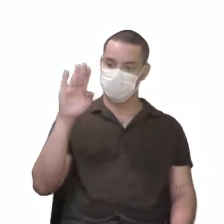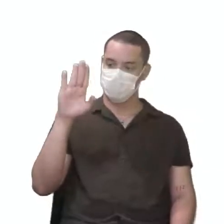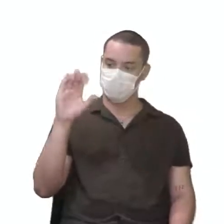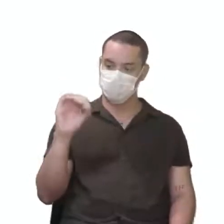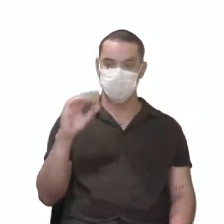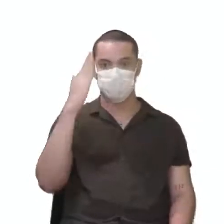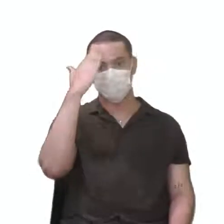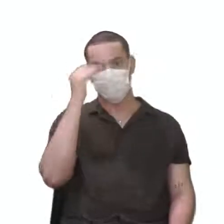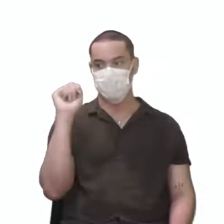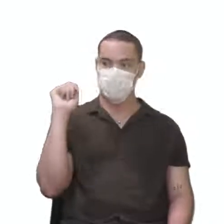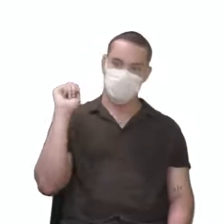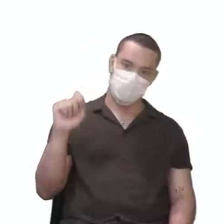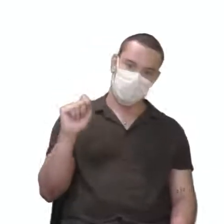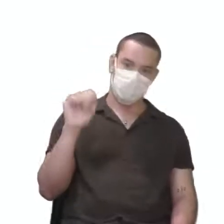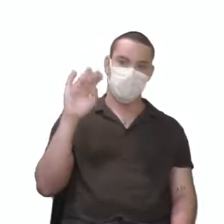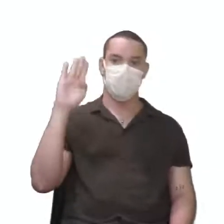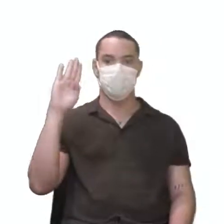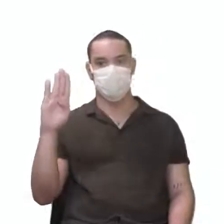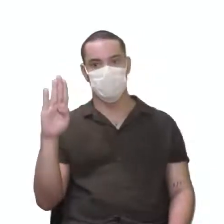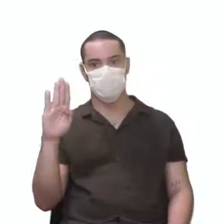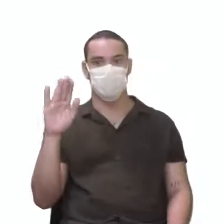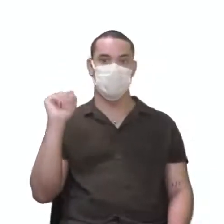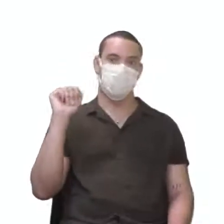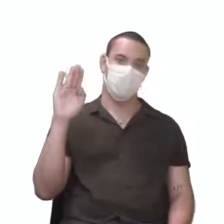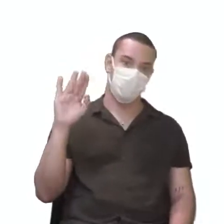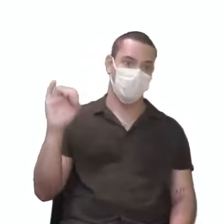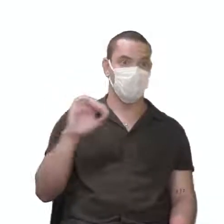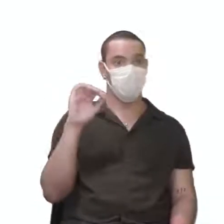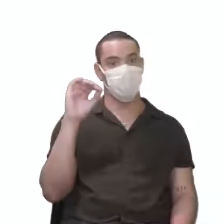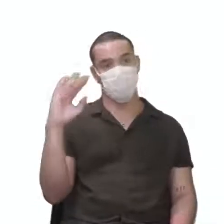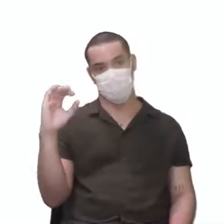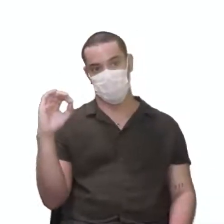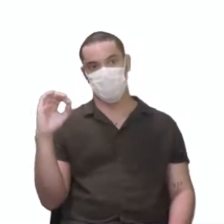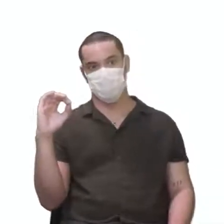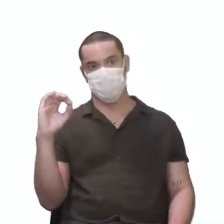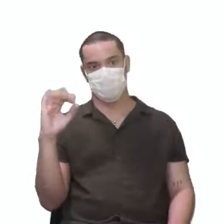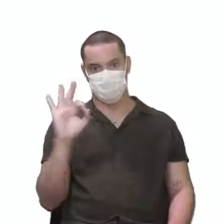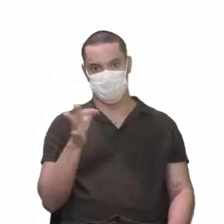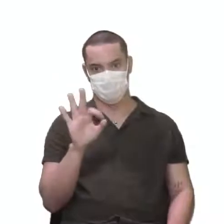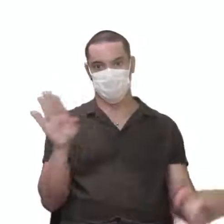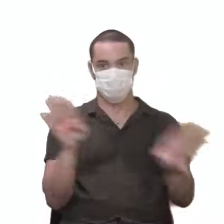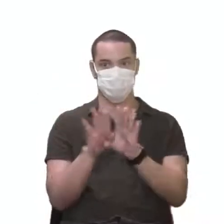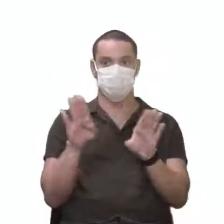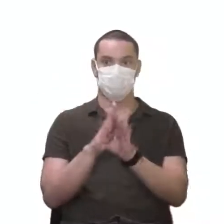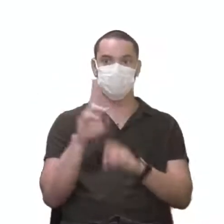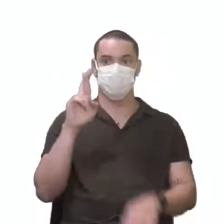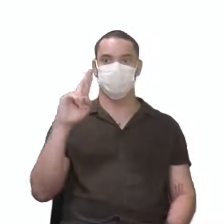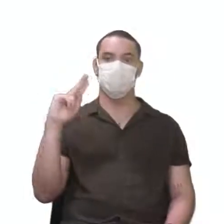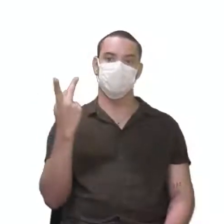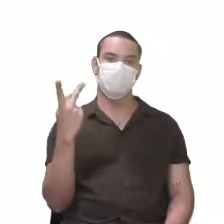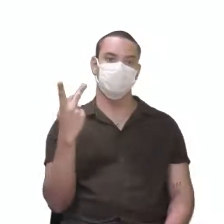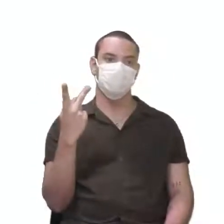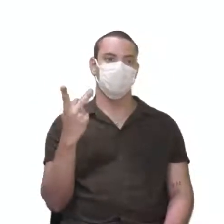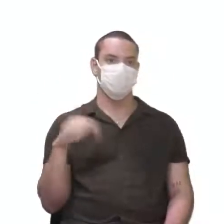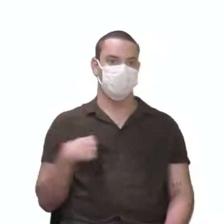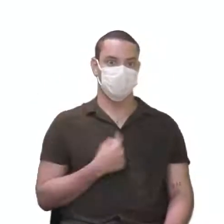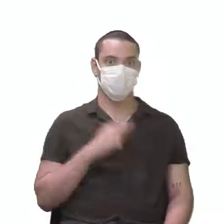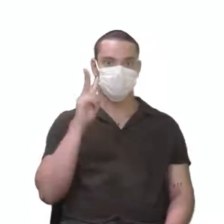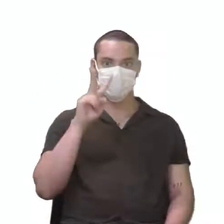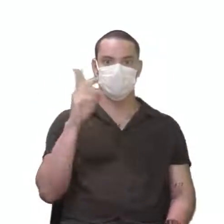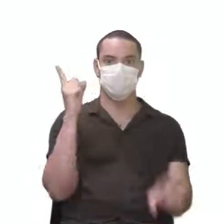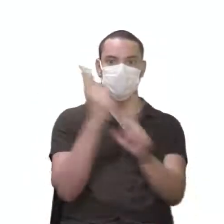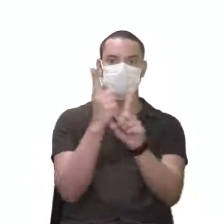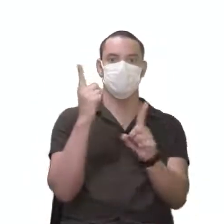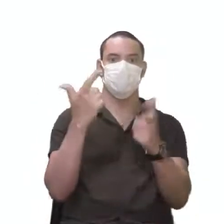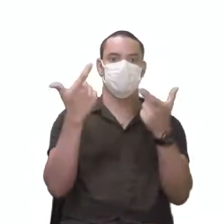né? Pra saber se você é A, se você é B, se você é AB ou se você é O. E também em relação ao fator RH, que a gente viu que foi